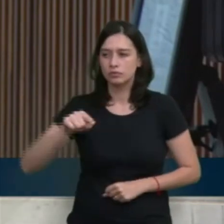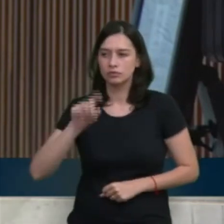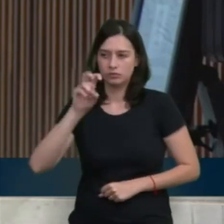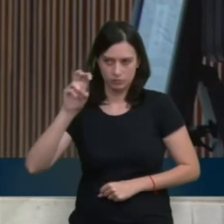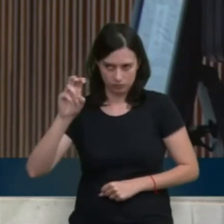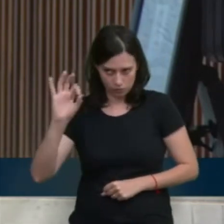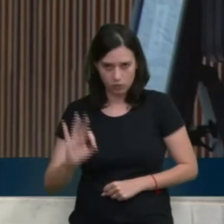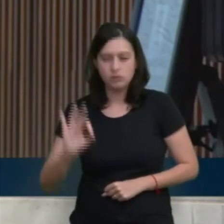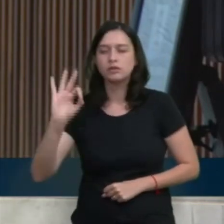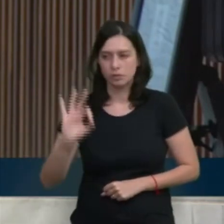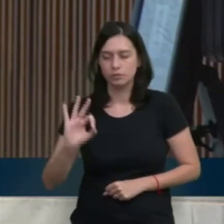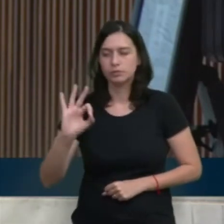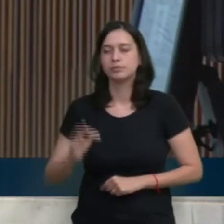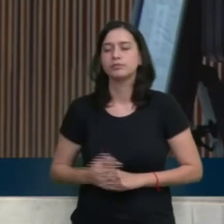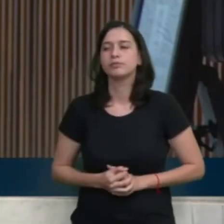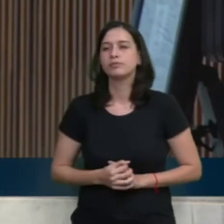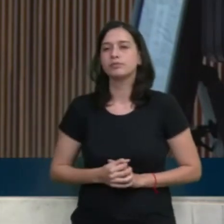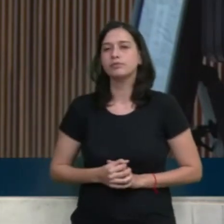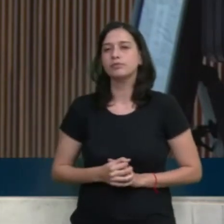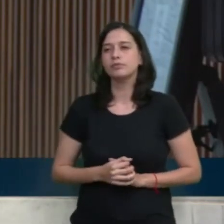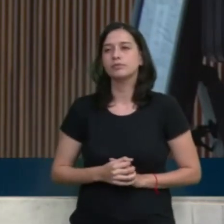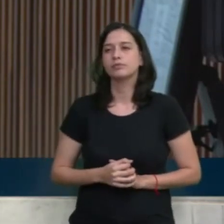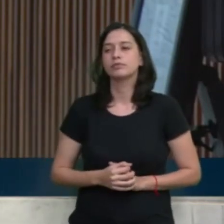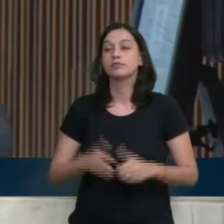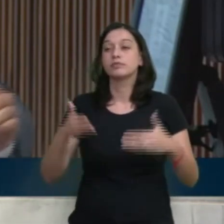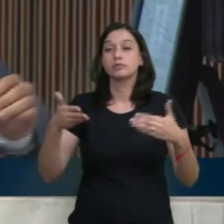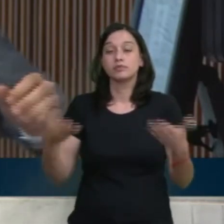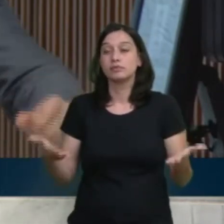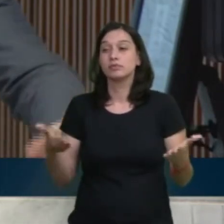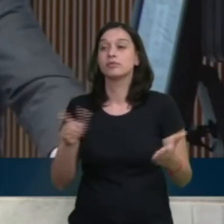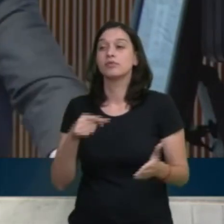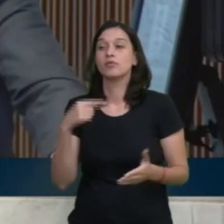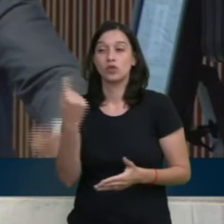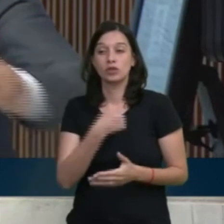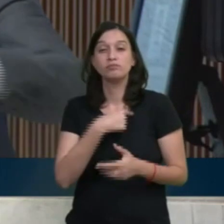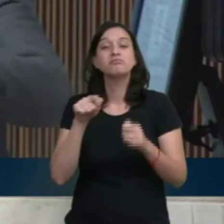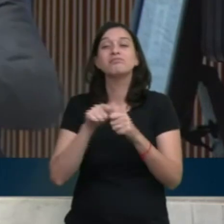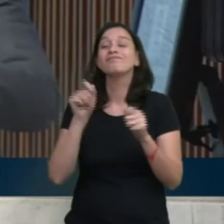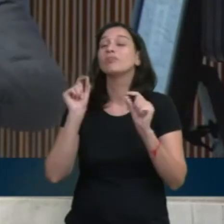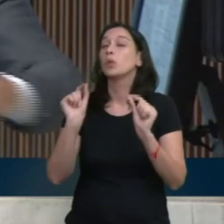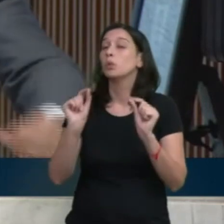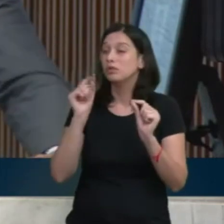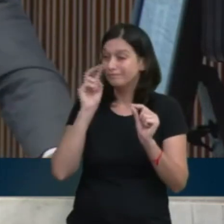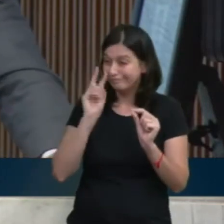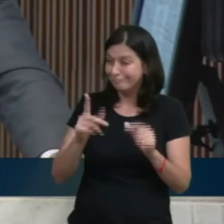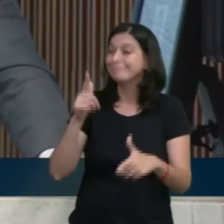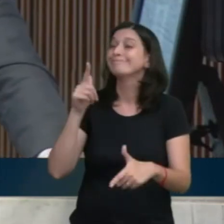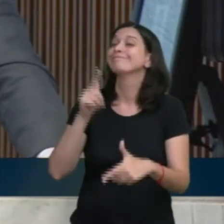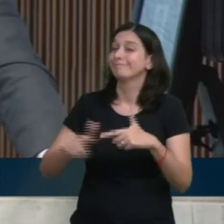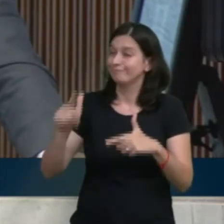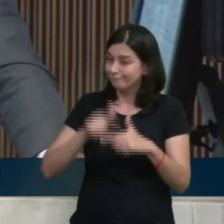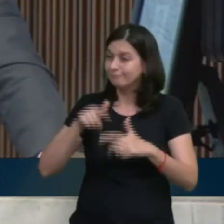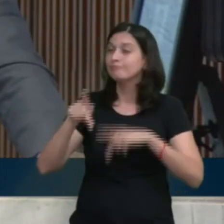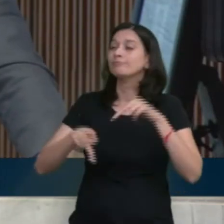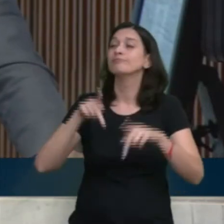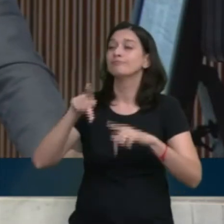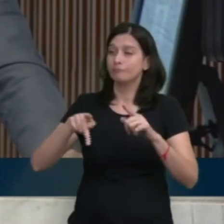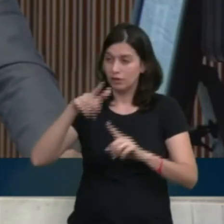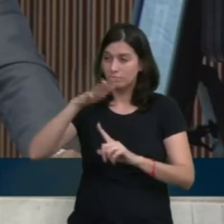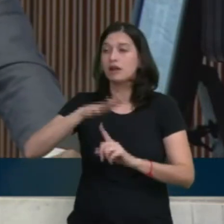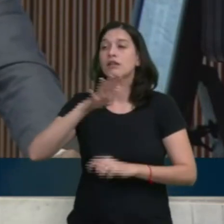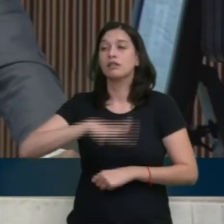E esse aumento afeta a vida do povo paranaense como um todo, dos 399